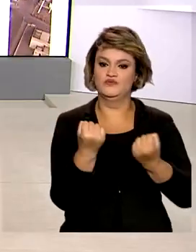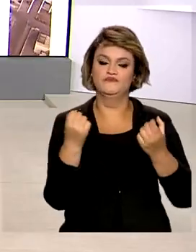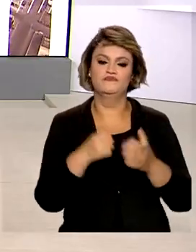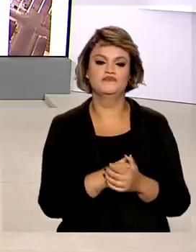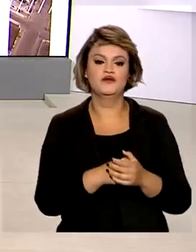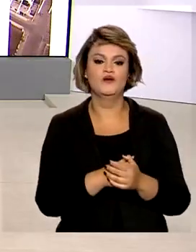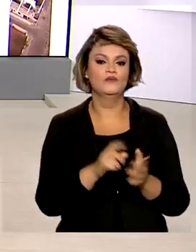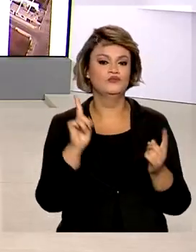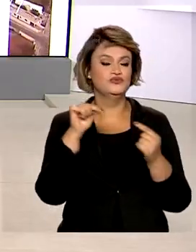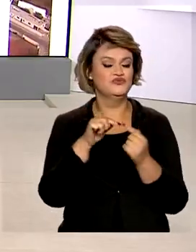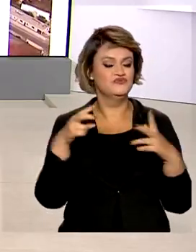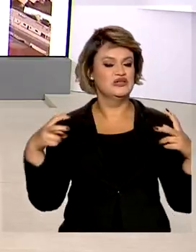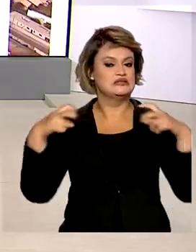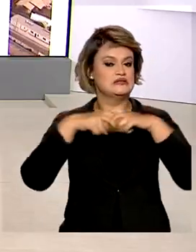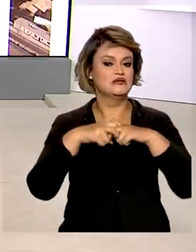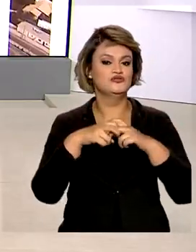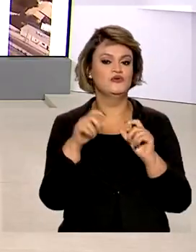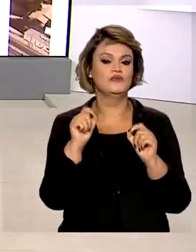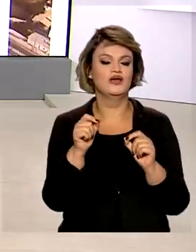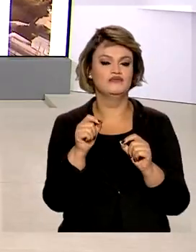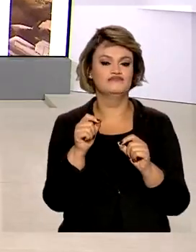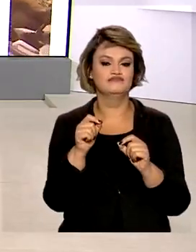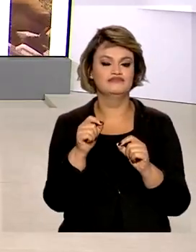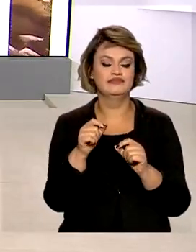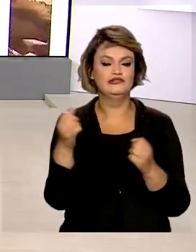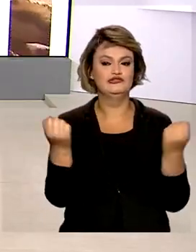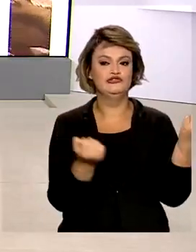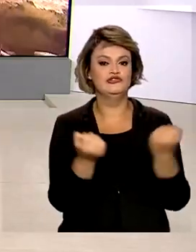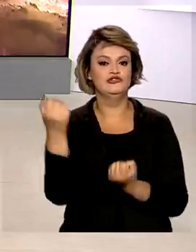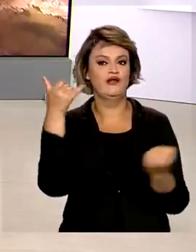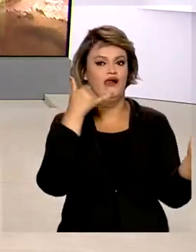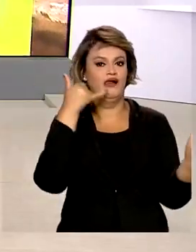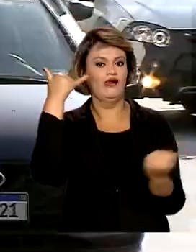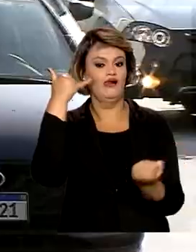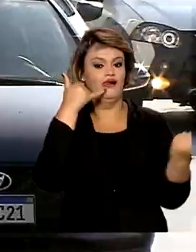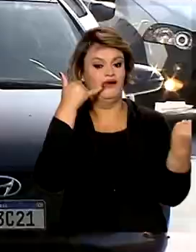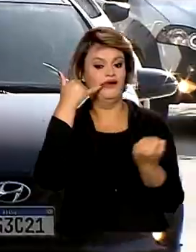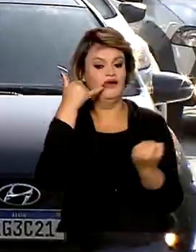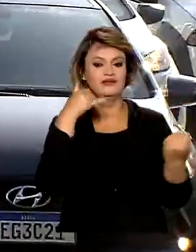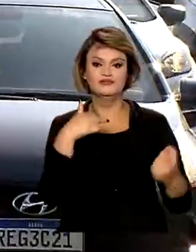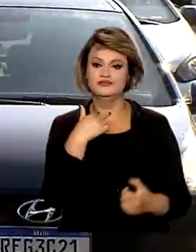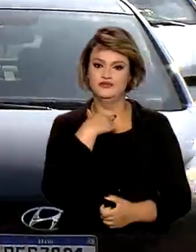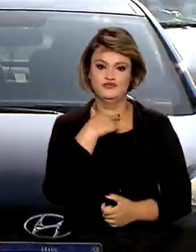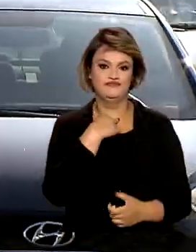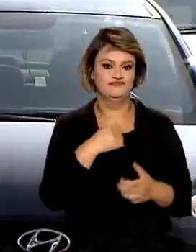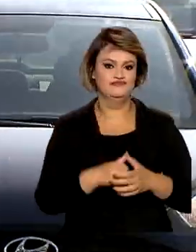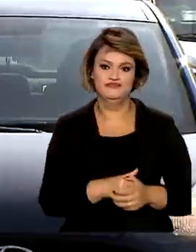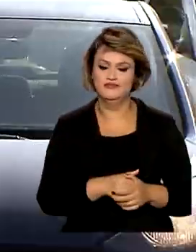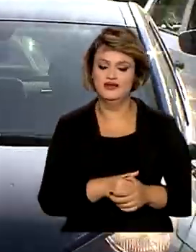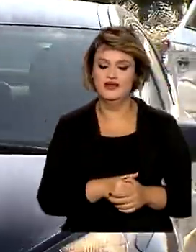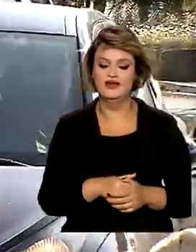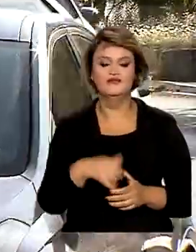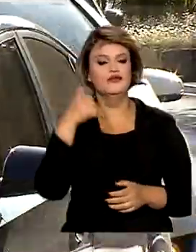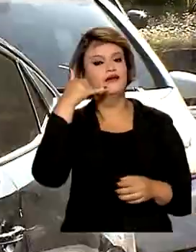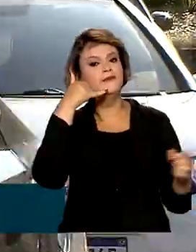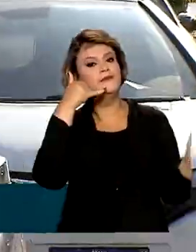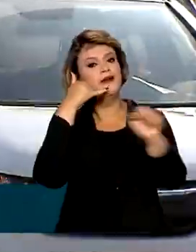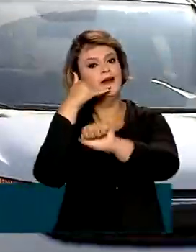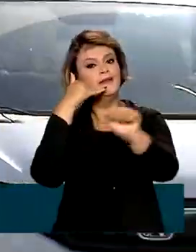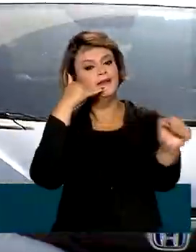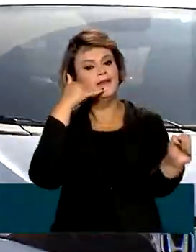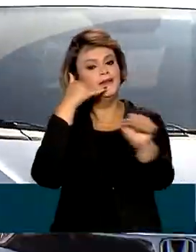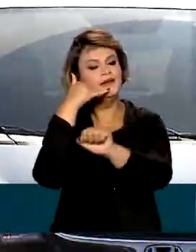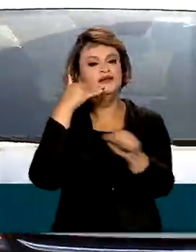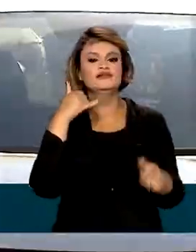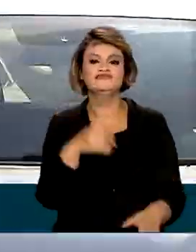terceira causa de acidentes é a mistura celular e volante. A combinação direção e celular é uma